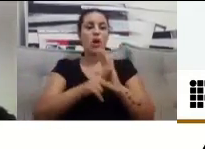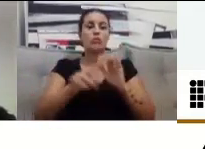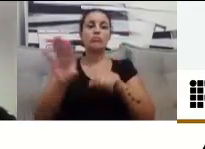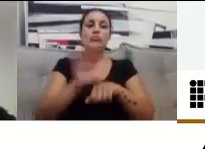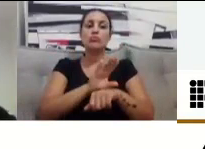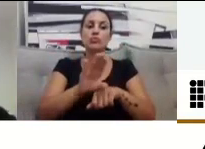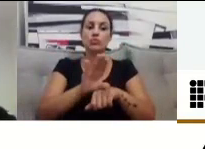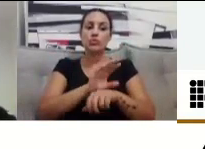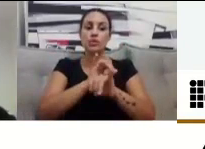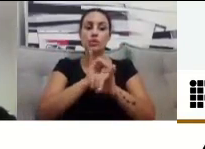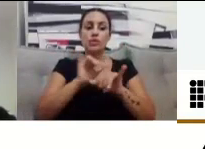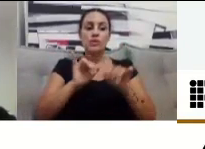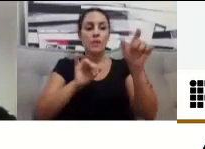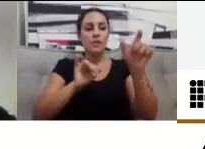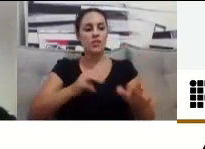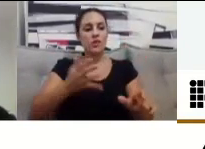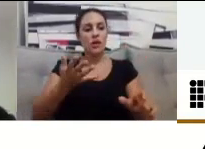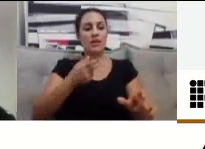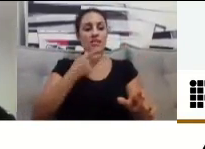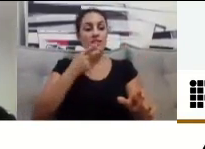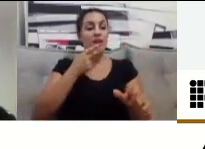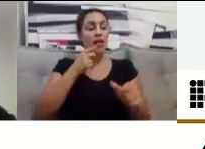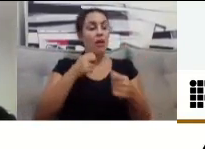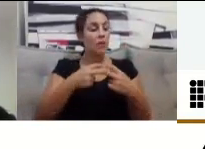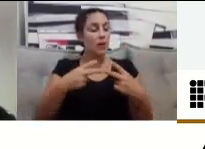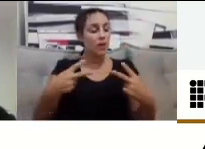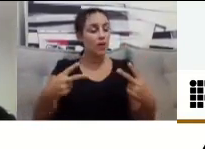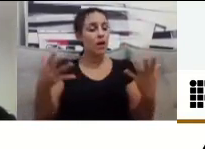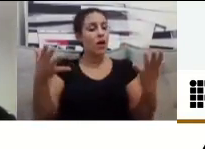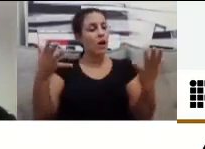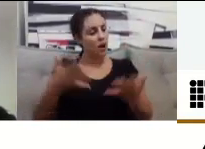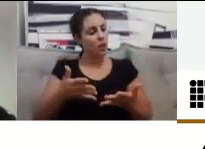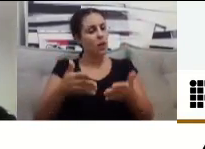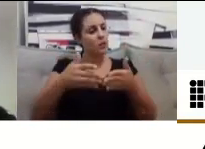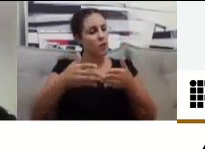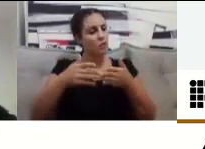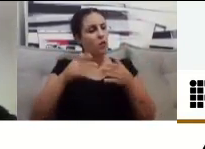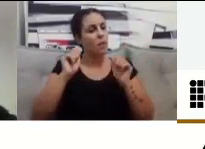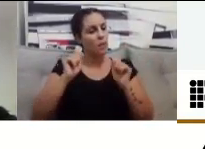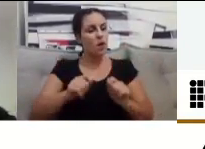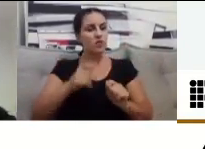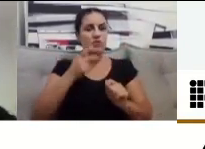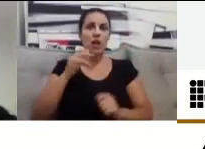Fernanda fez agora, falar um oizinho, microfone, pode abrir o microfone aí.